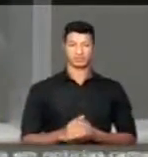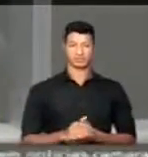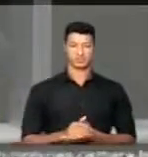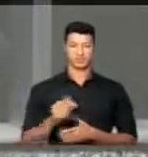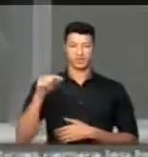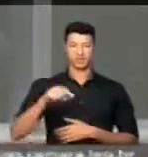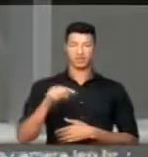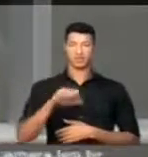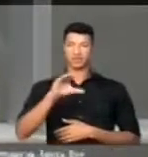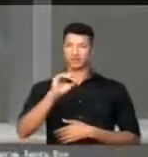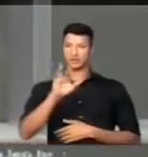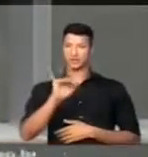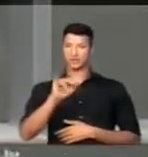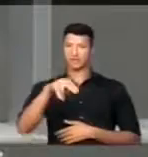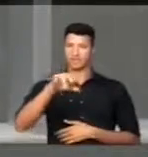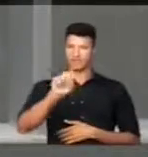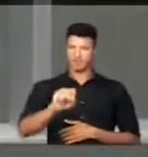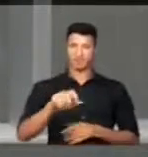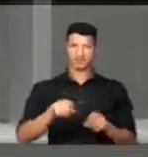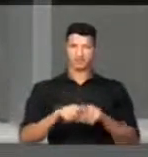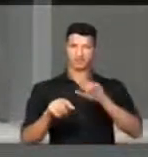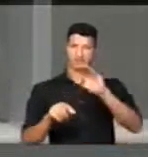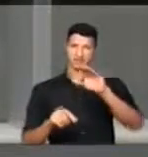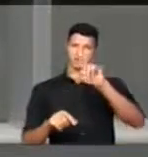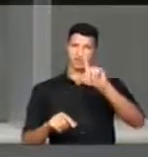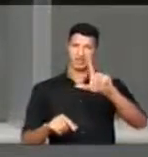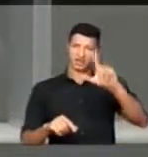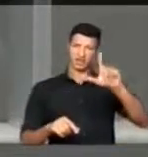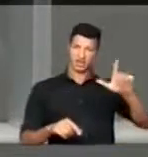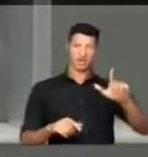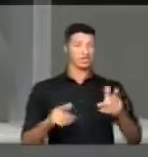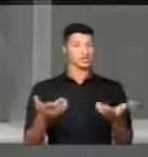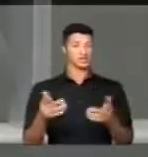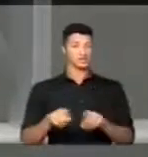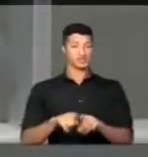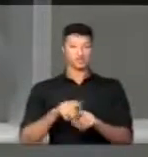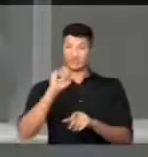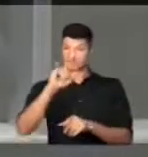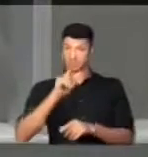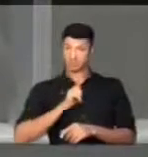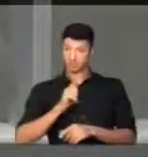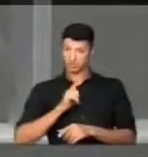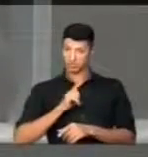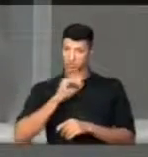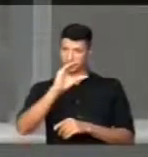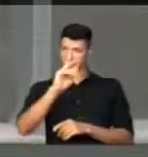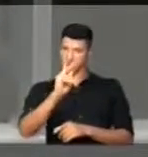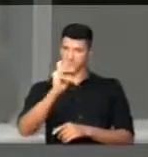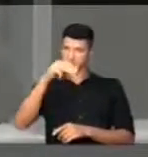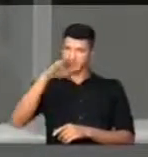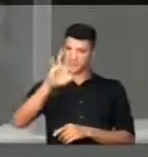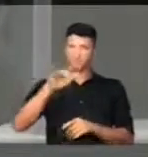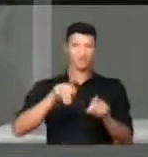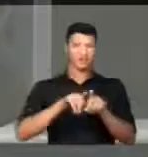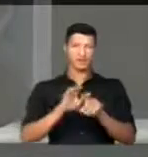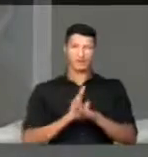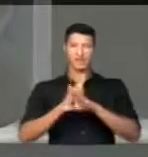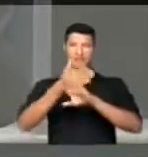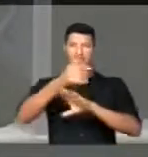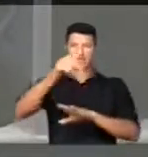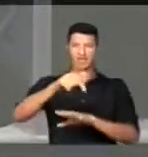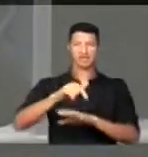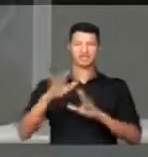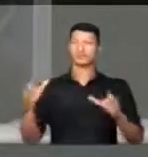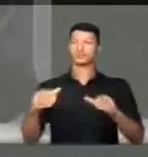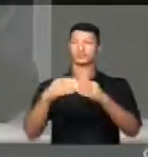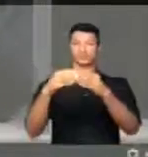a COFIS, a CLLL. Se tivesse a CPMF, também entraria aqui no